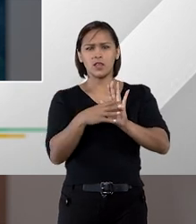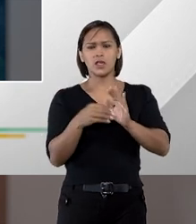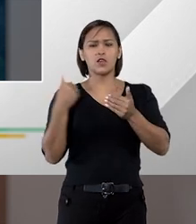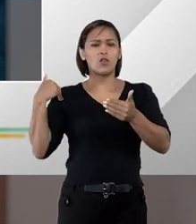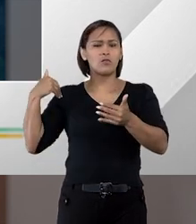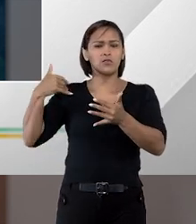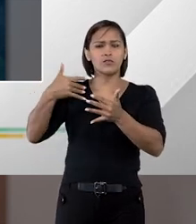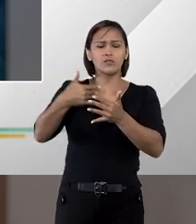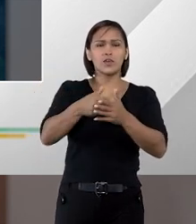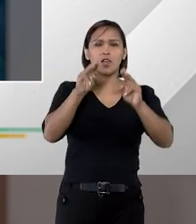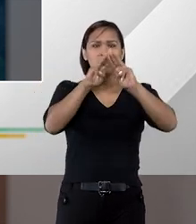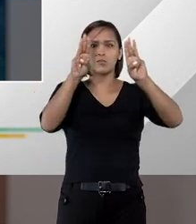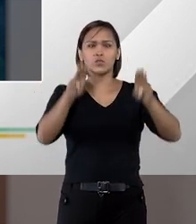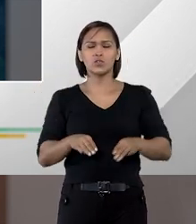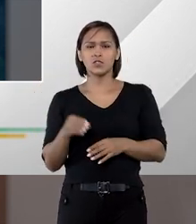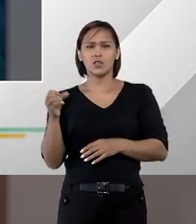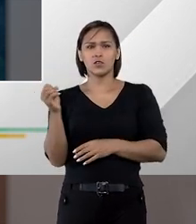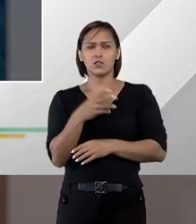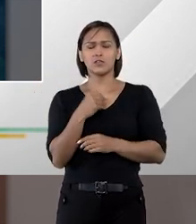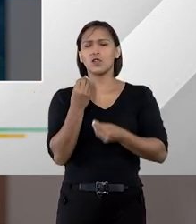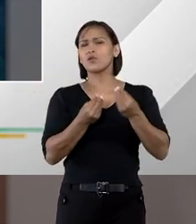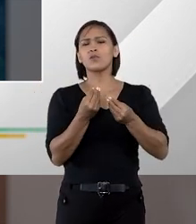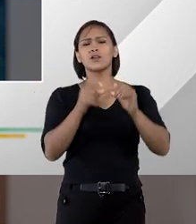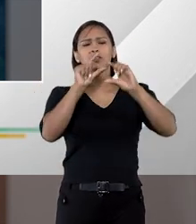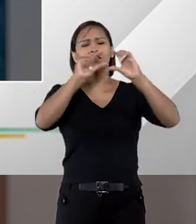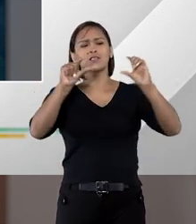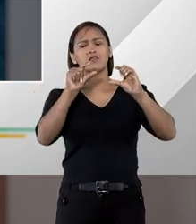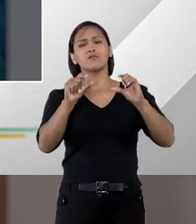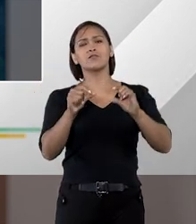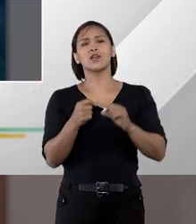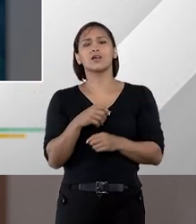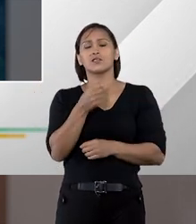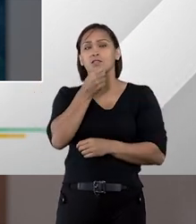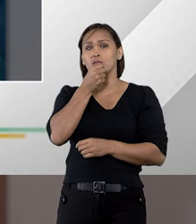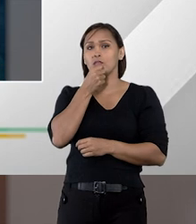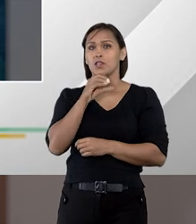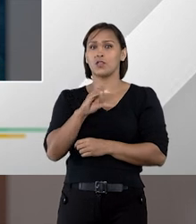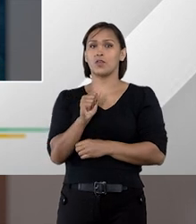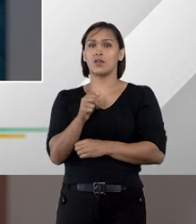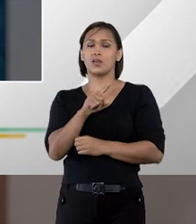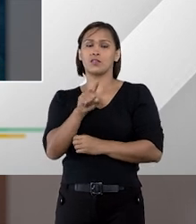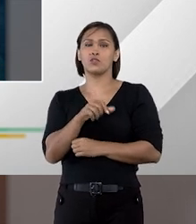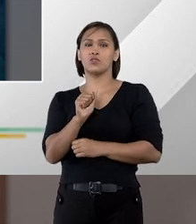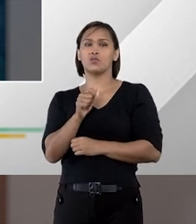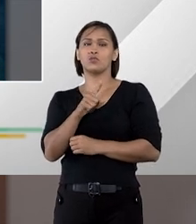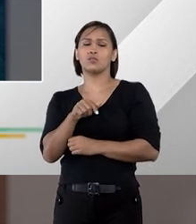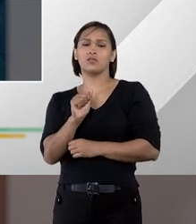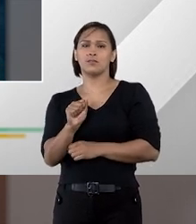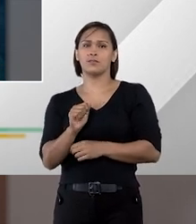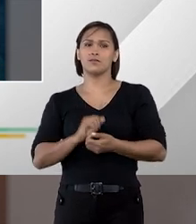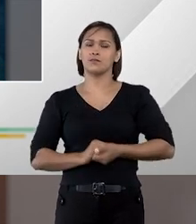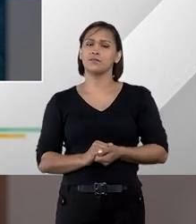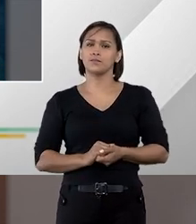museu de grandes novidades. O que você quer dizer com essa frase do saudoso cantor e compositor Cazuza?